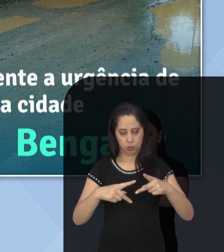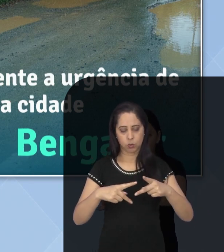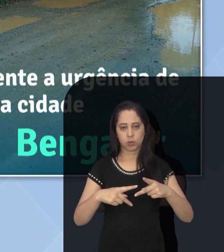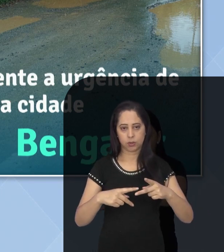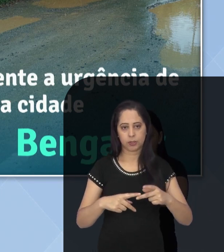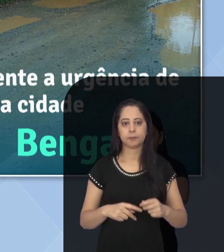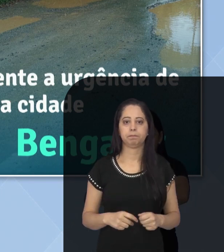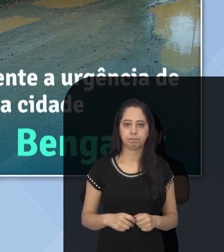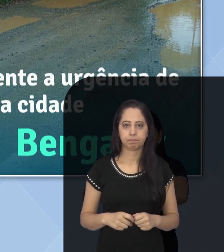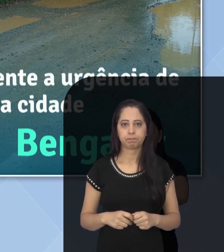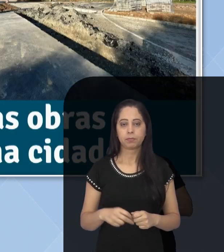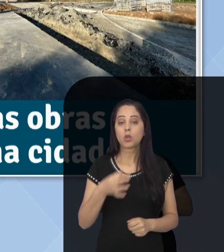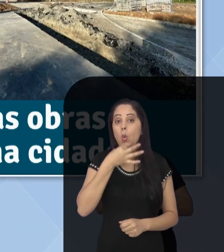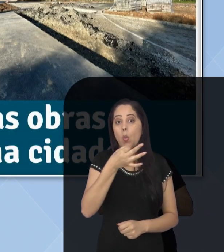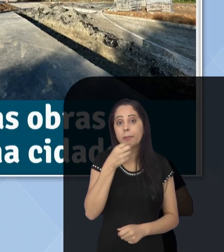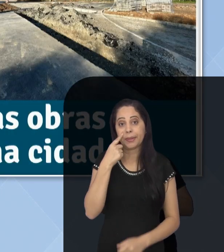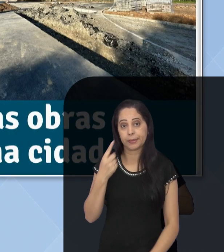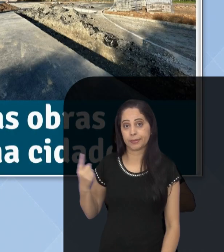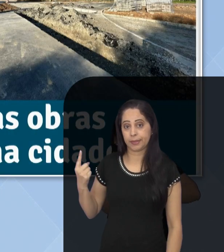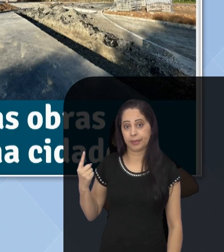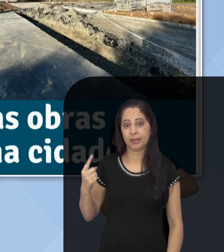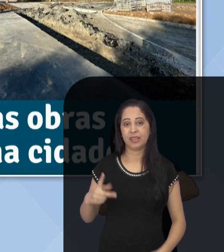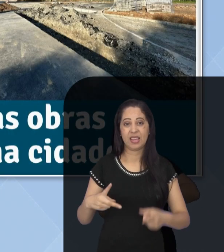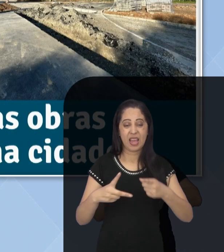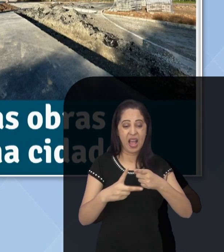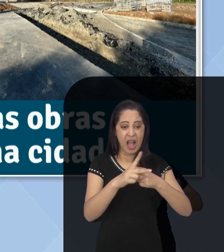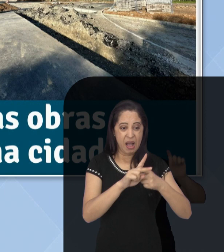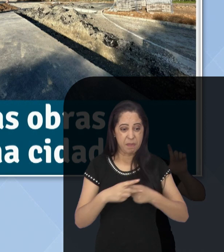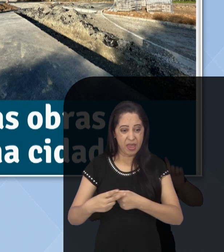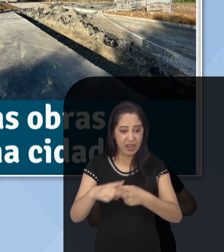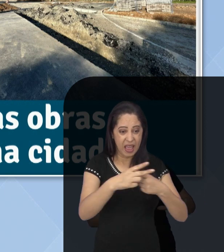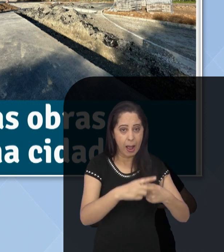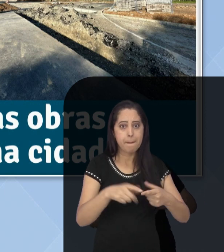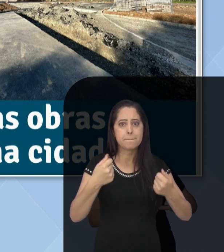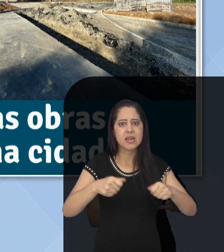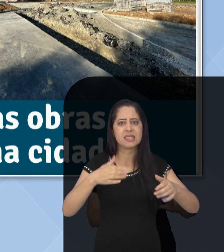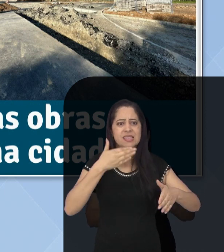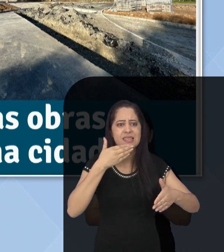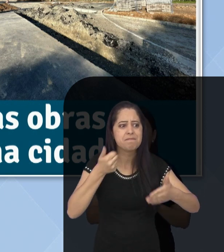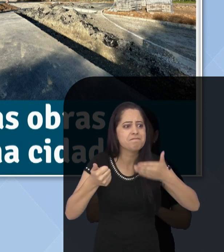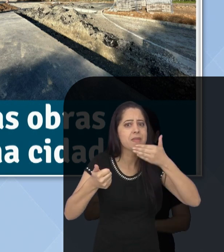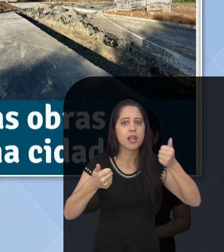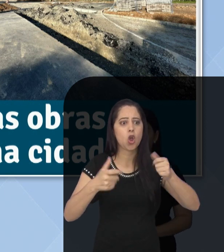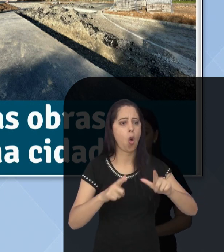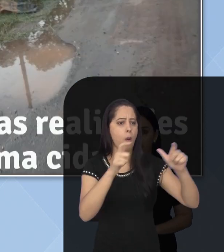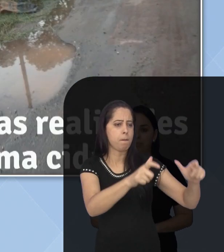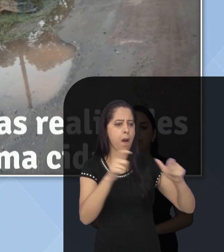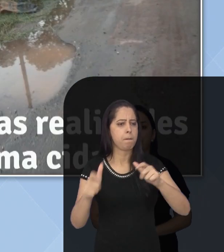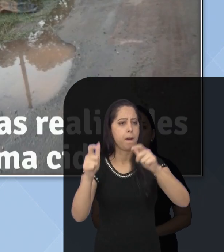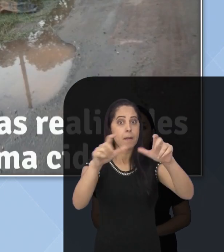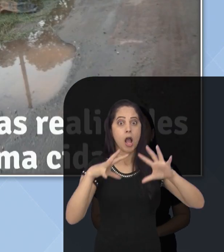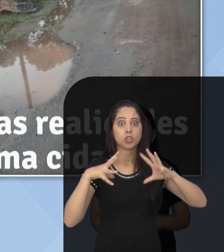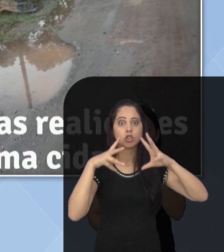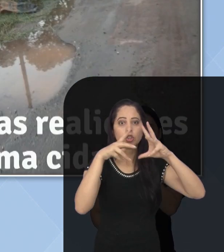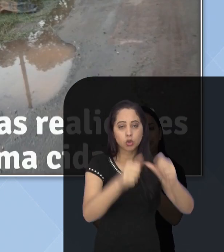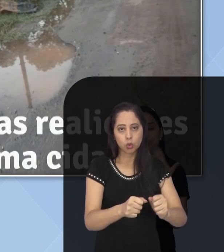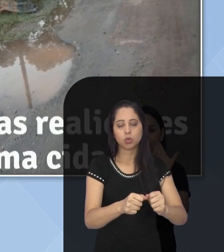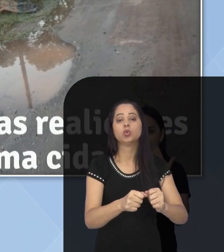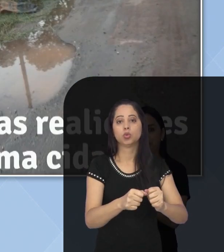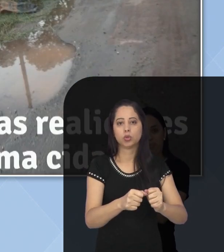execução das obras públicas. Para o parlamentar, os serviços de manutenção pública devem ser levados para todos os bairros,